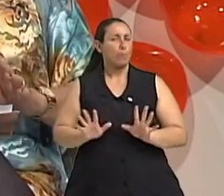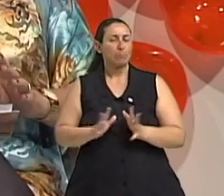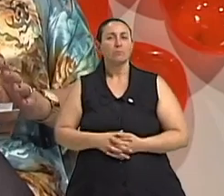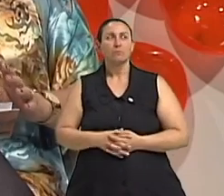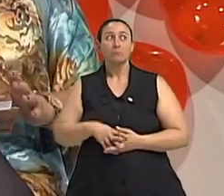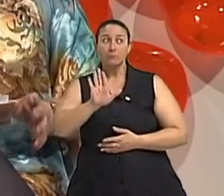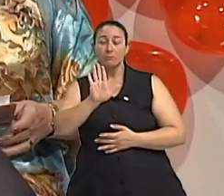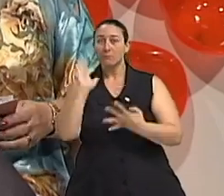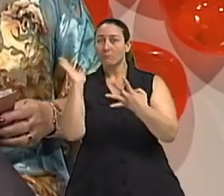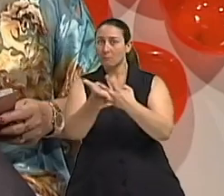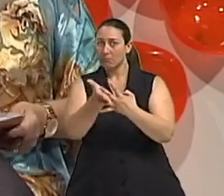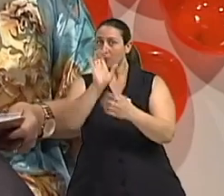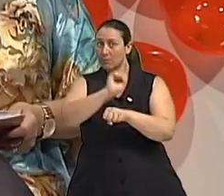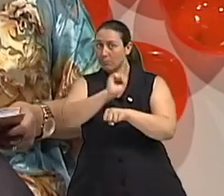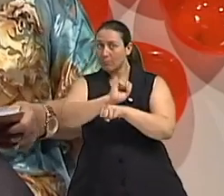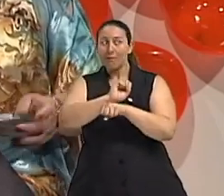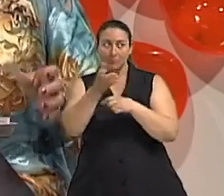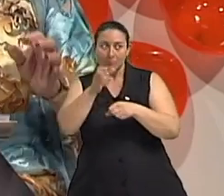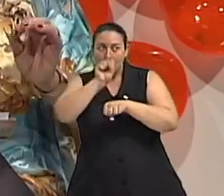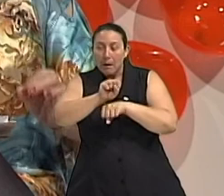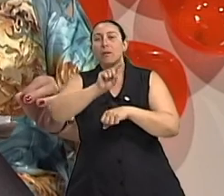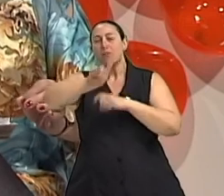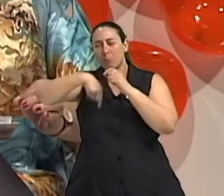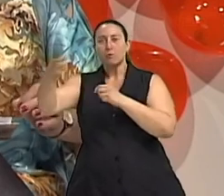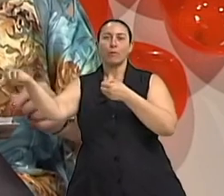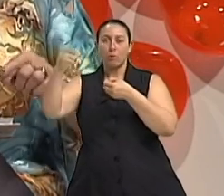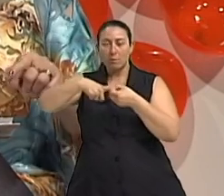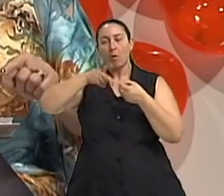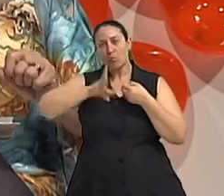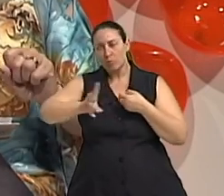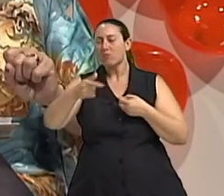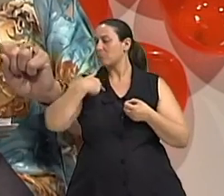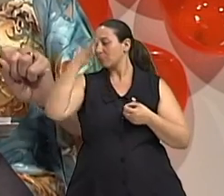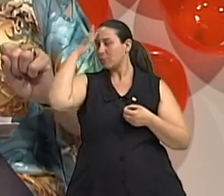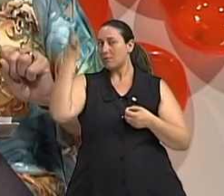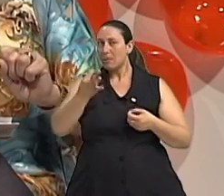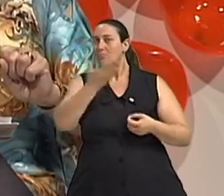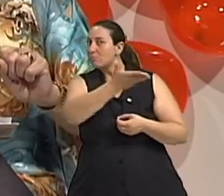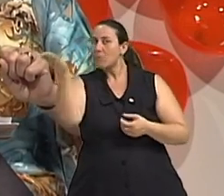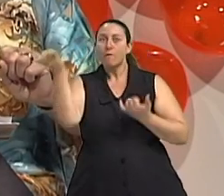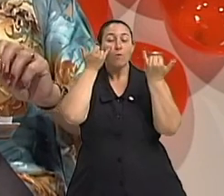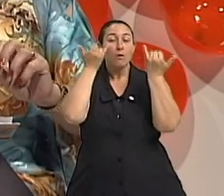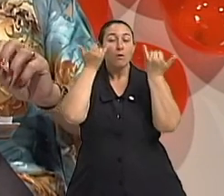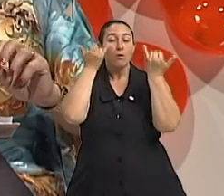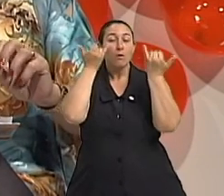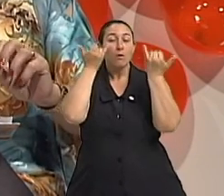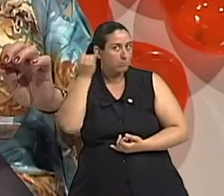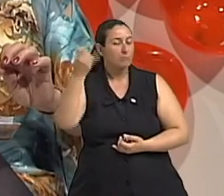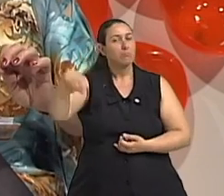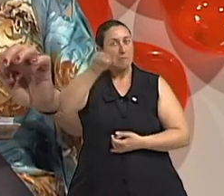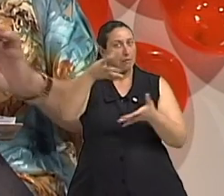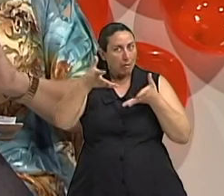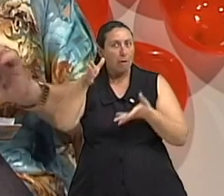a gente só está na metade do programa, nós vamos fazer um pequeno intervalo, nós já voltamos, tenho certeza que a gente está trazendo informações muito